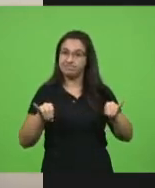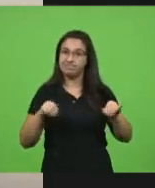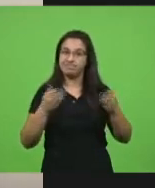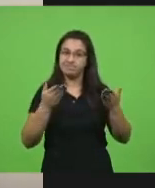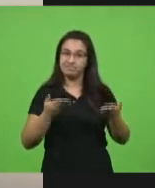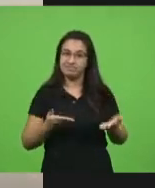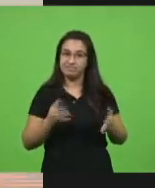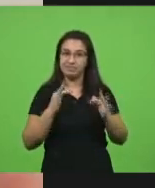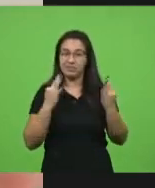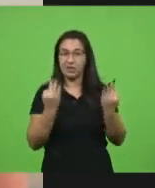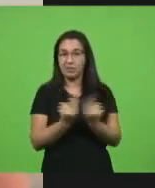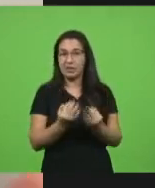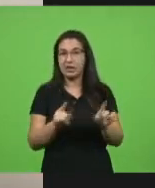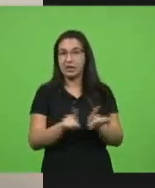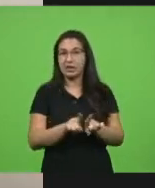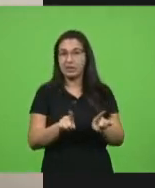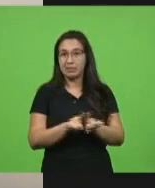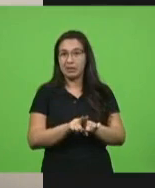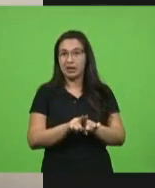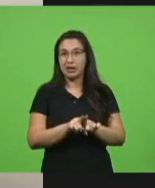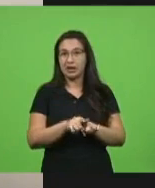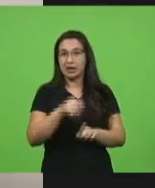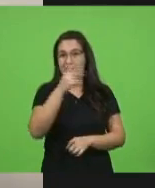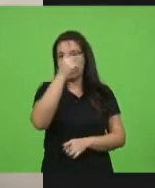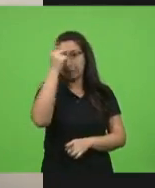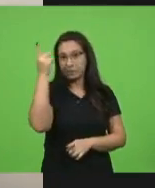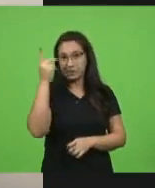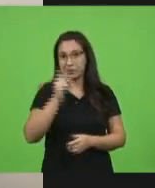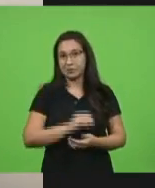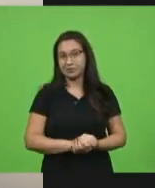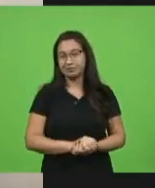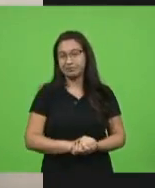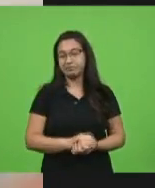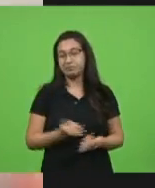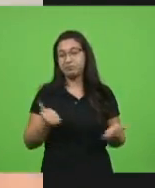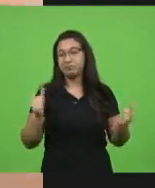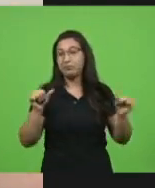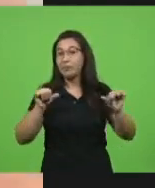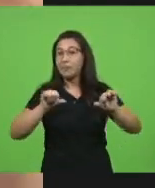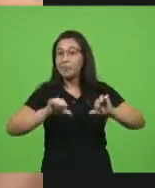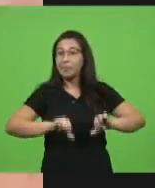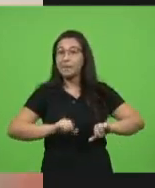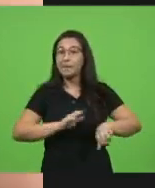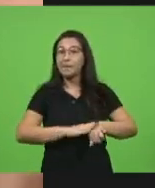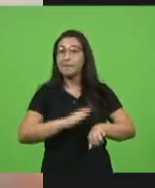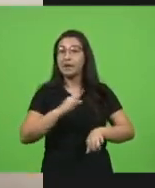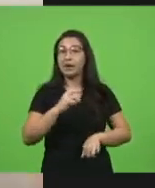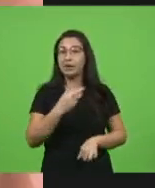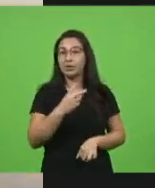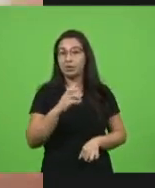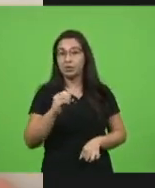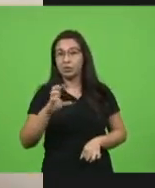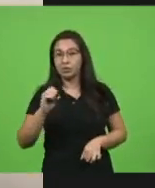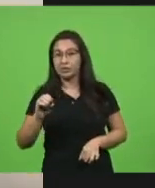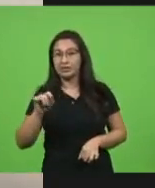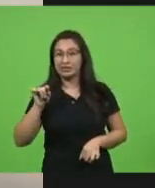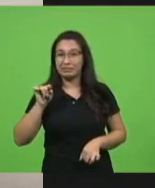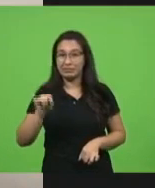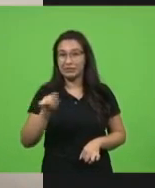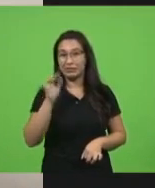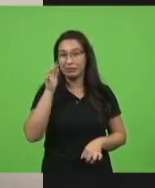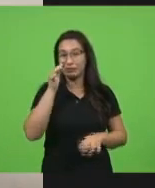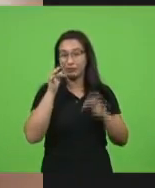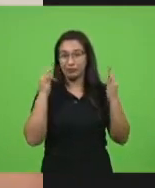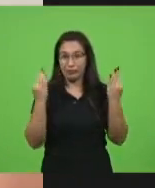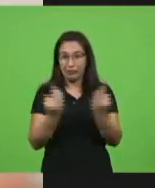da pessoa. Infelizmente, nós temos aqui mais de 200 mil famílias que não têm casa